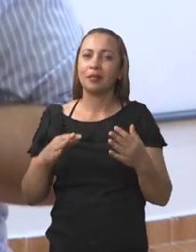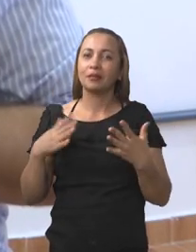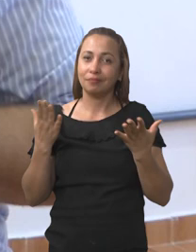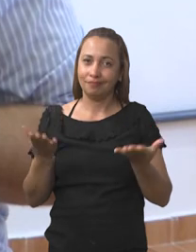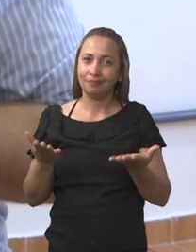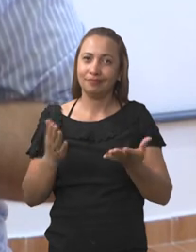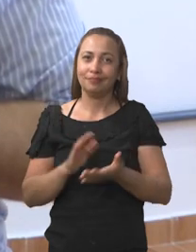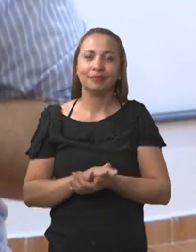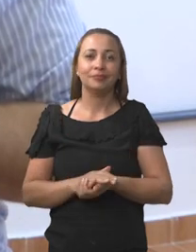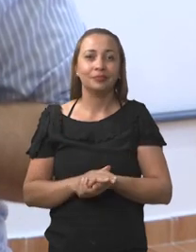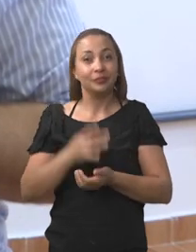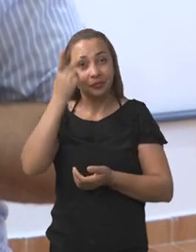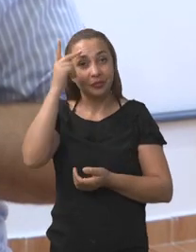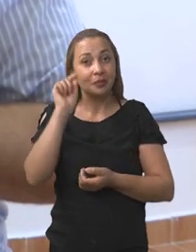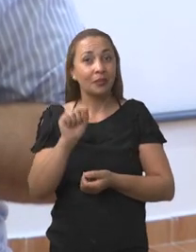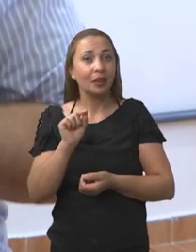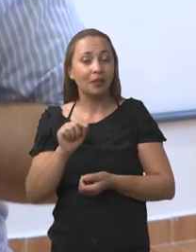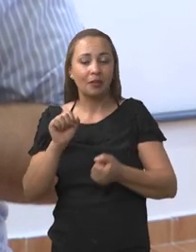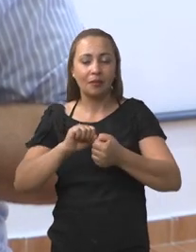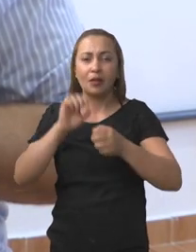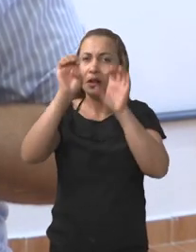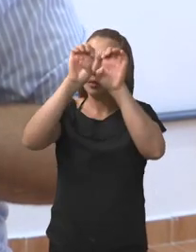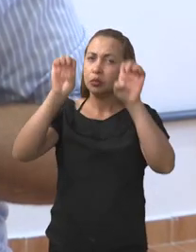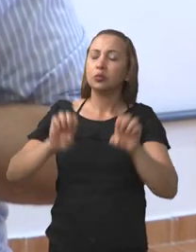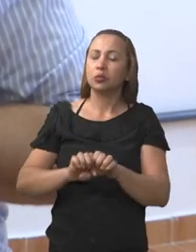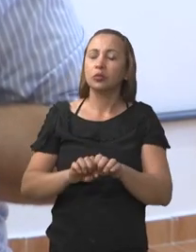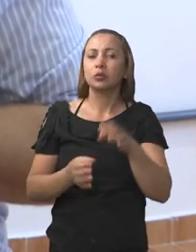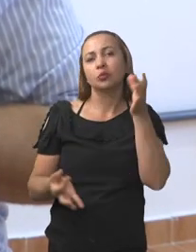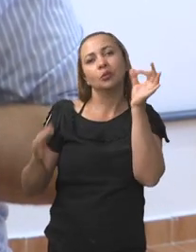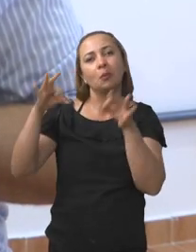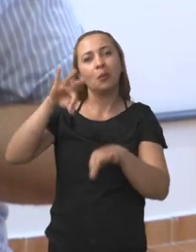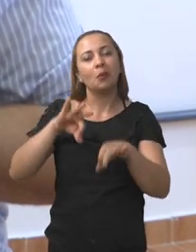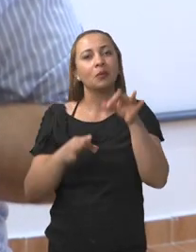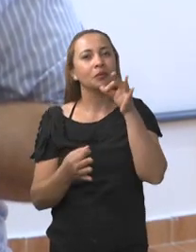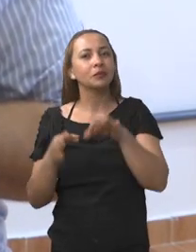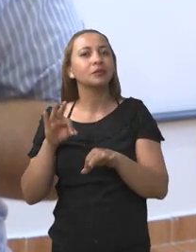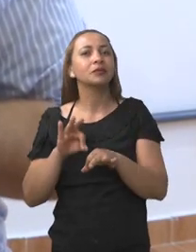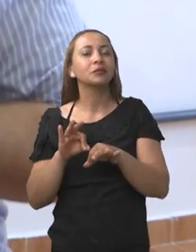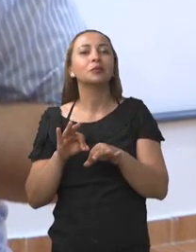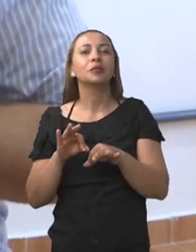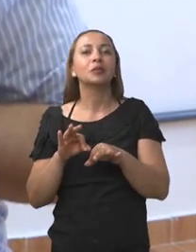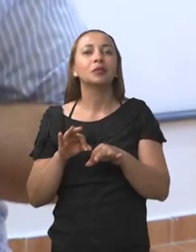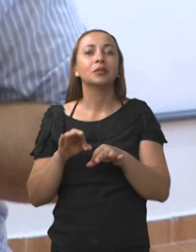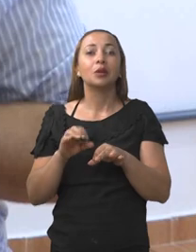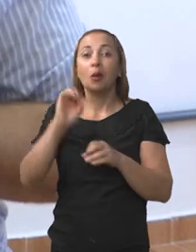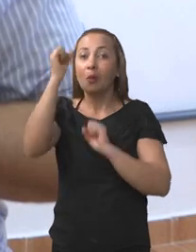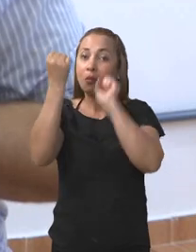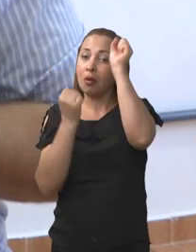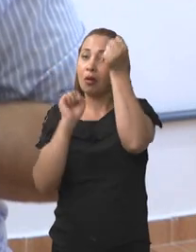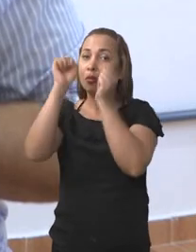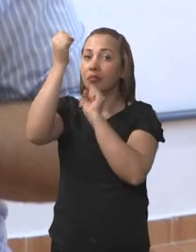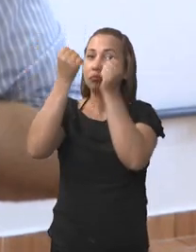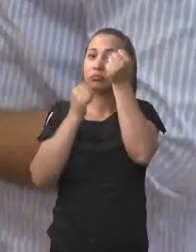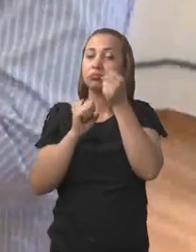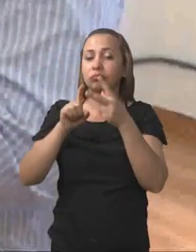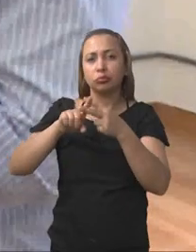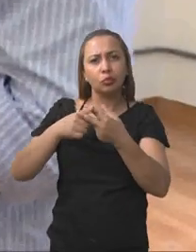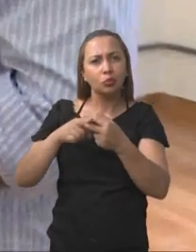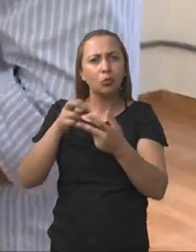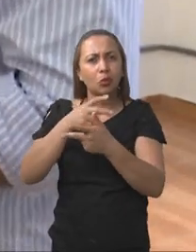né? Certo? Então, para você realizar a estruturação de laboratórios, né, os equipamentos,